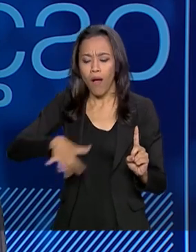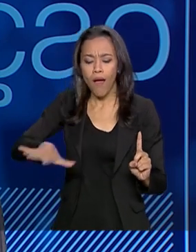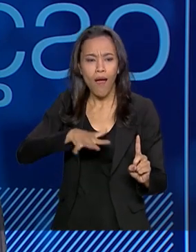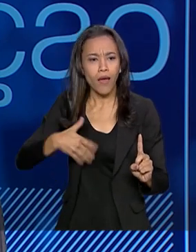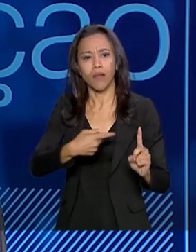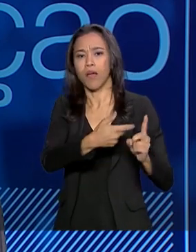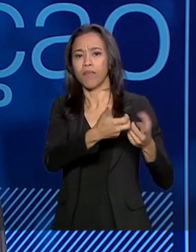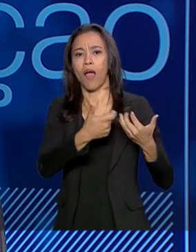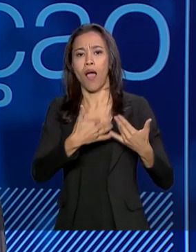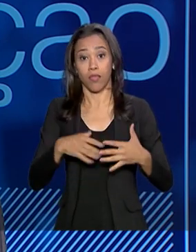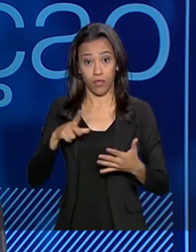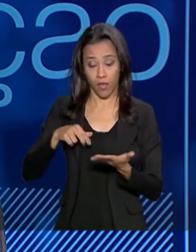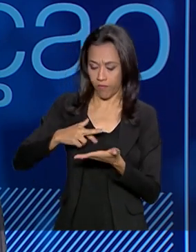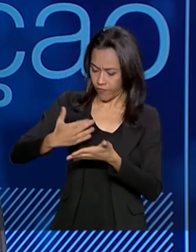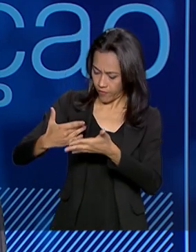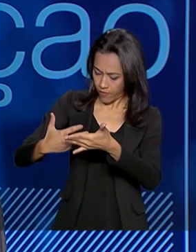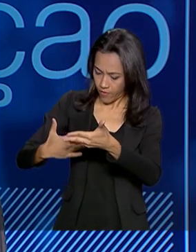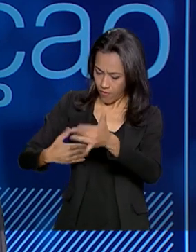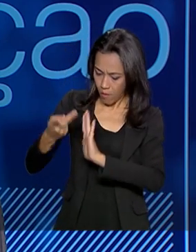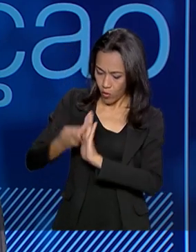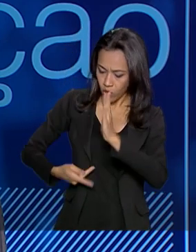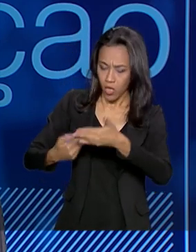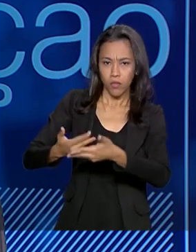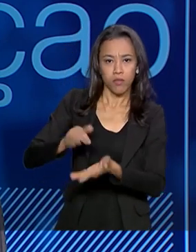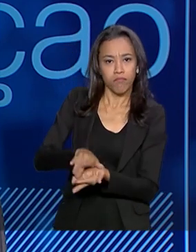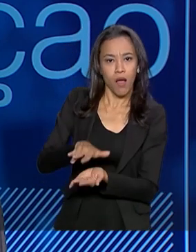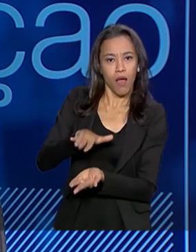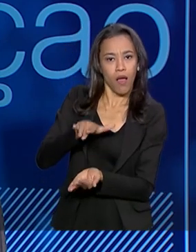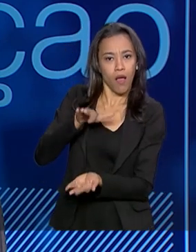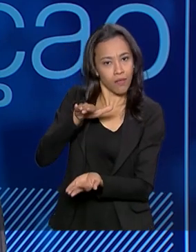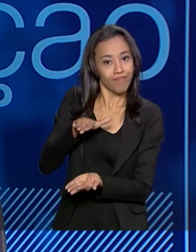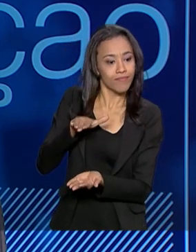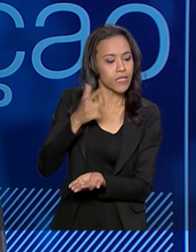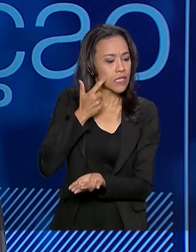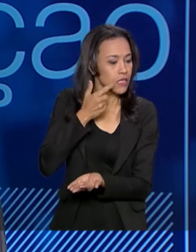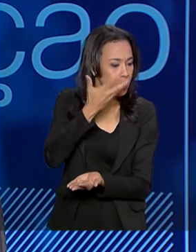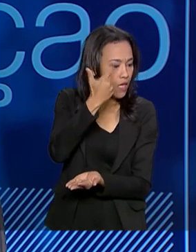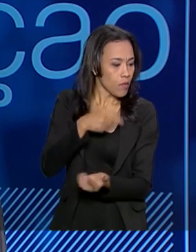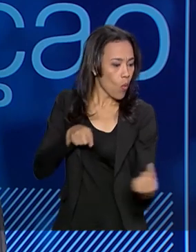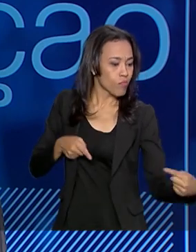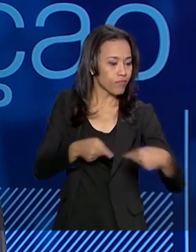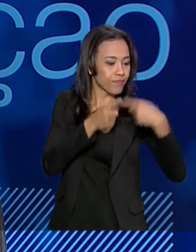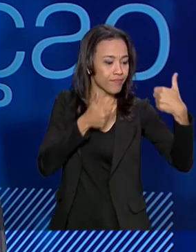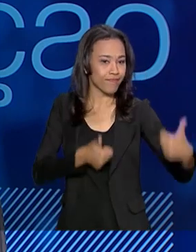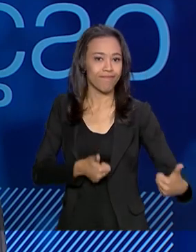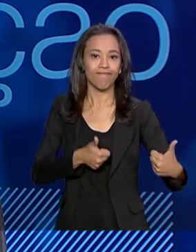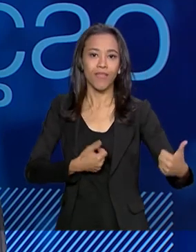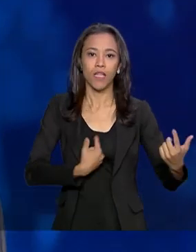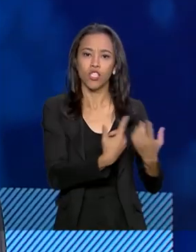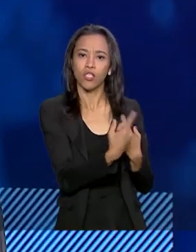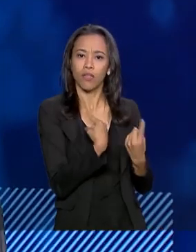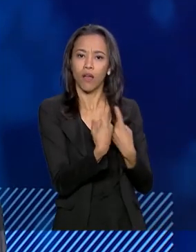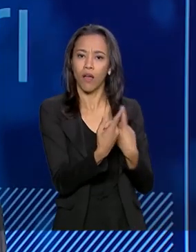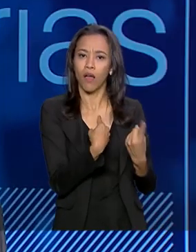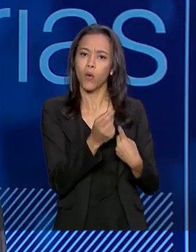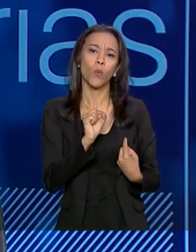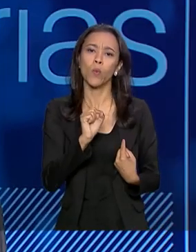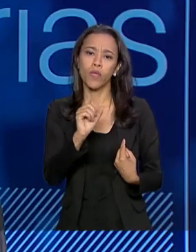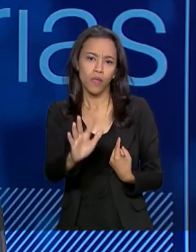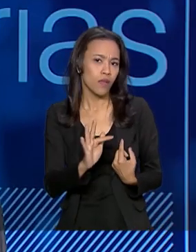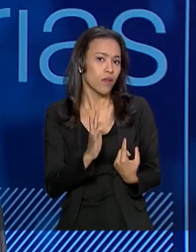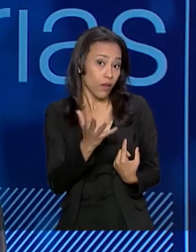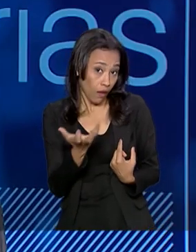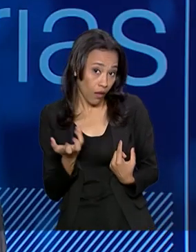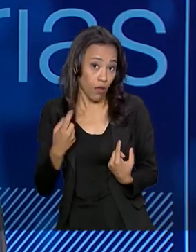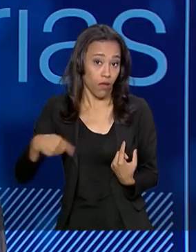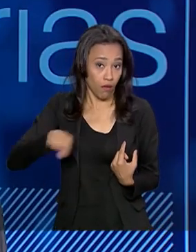investimentos que já está acontecendo conosco, de projetos em estruturação, e a gente sabe também, nesse diálogo com os investidores, o que está por vir, o que